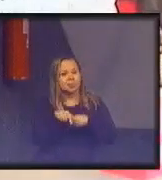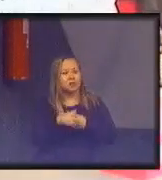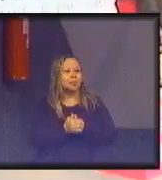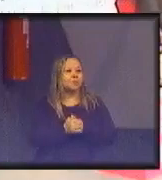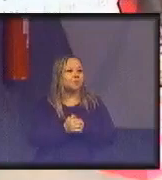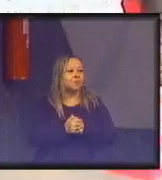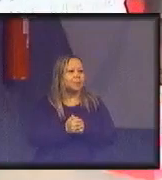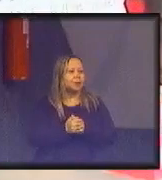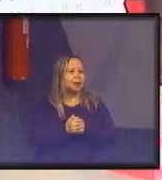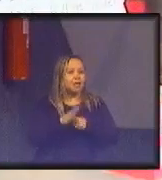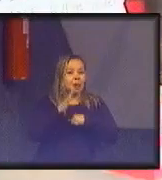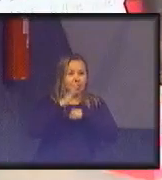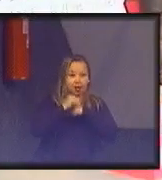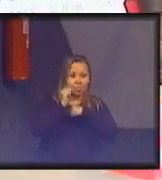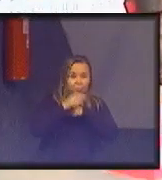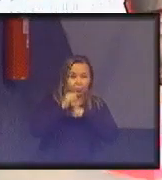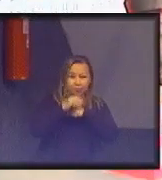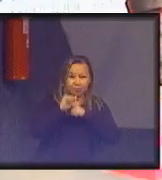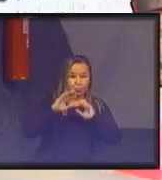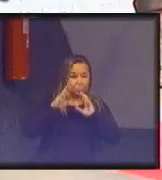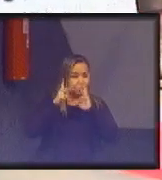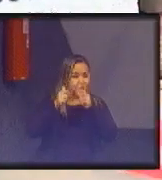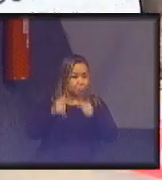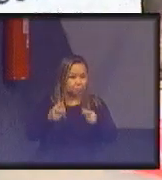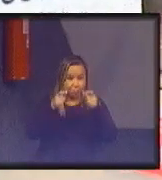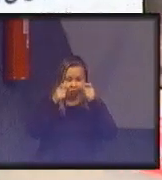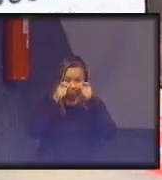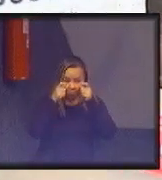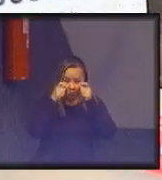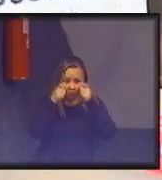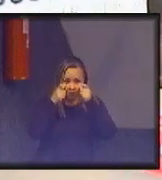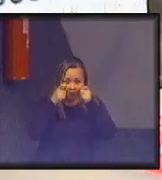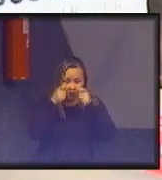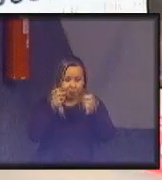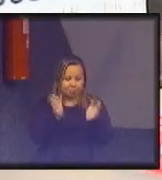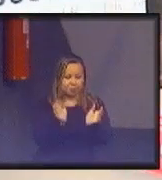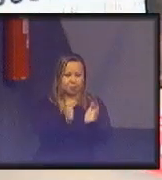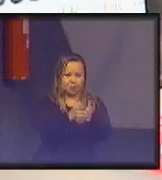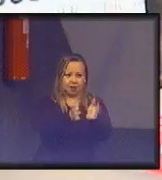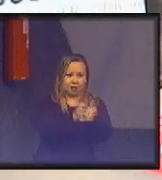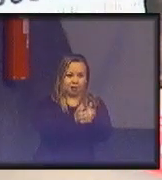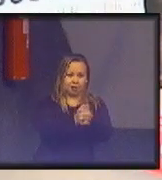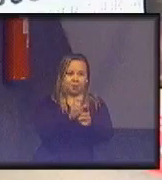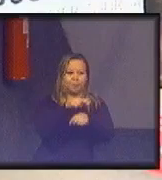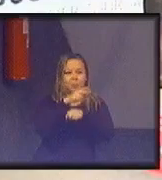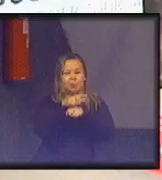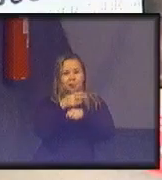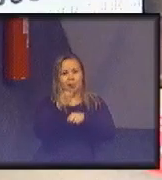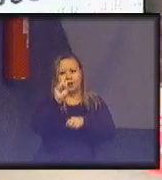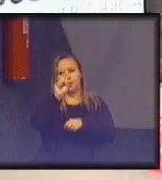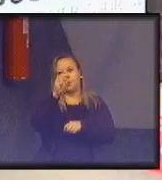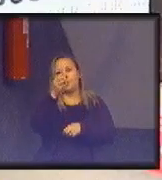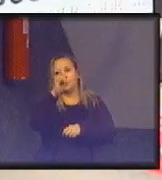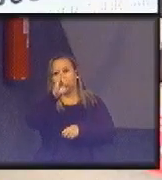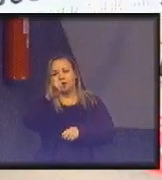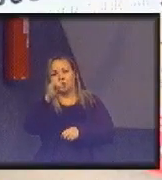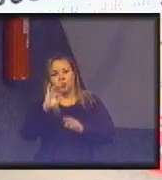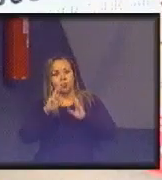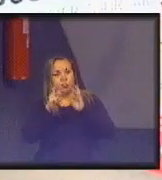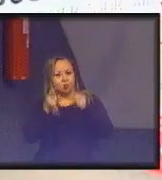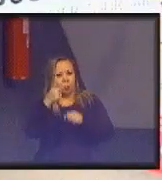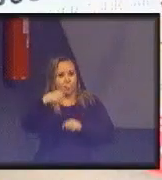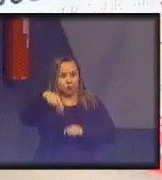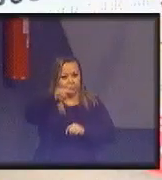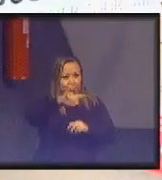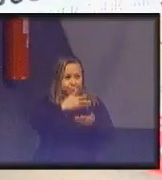a gentileza de toda e a atenção da equipe da Escola Corporativa do STJ, a todos vocês